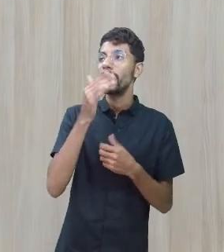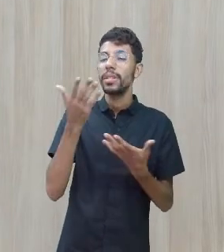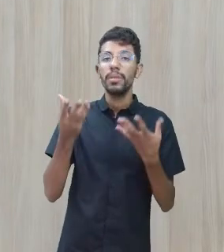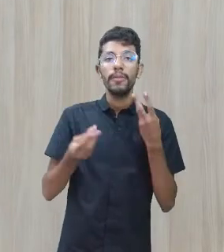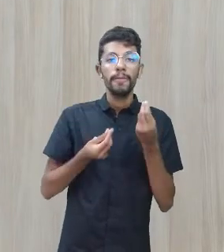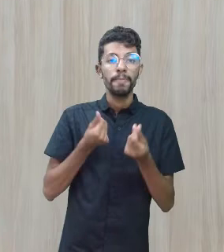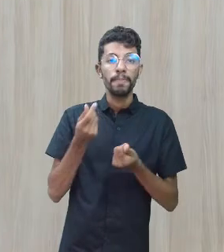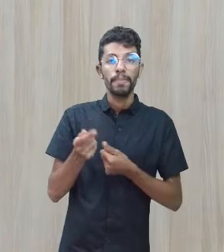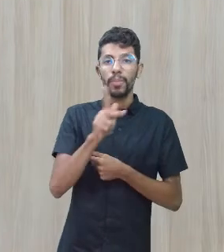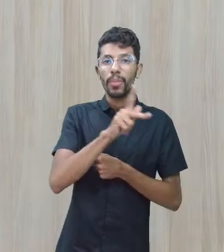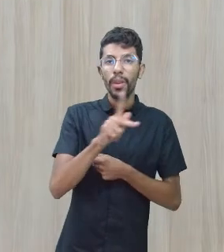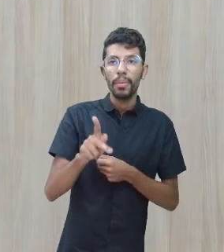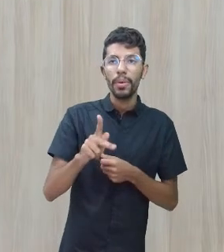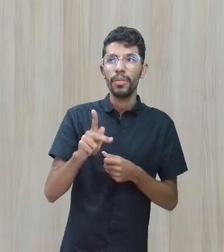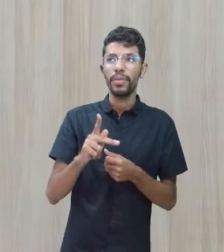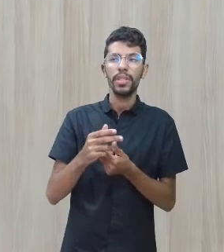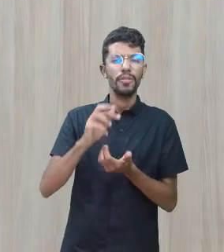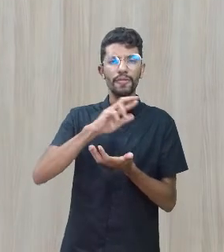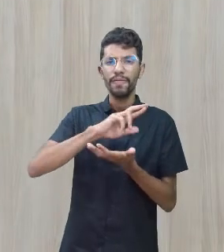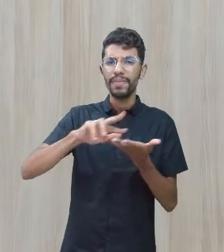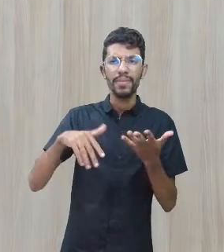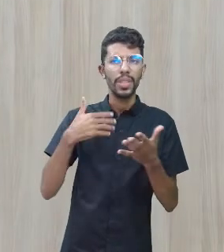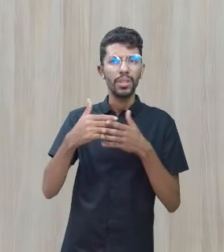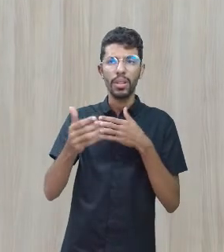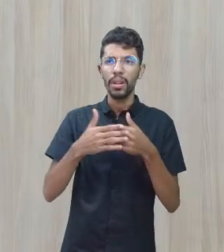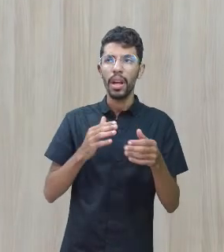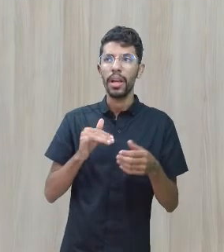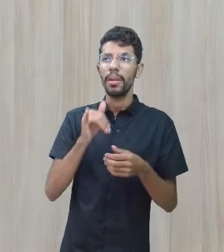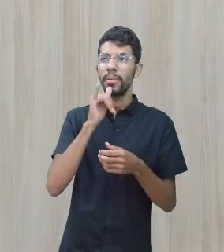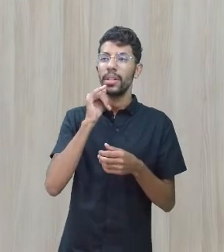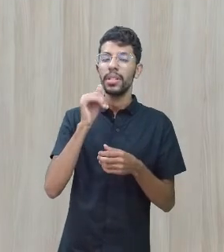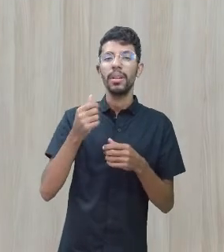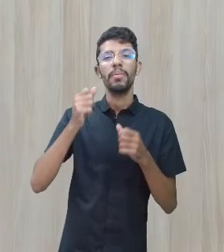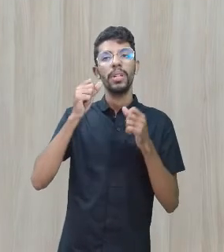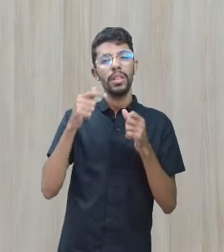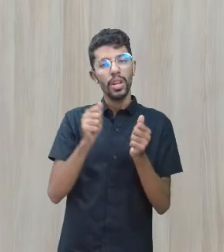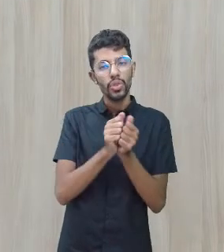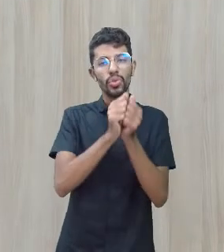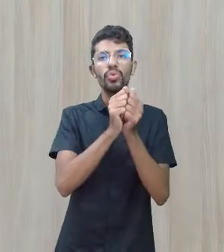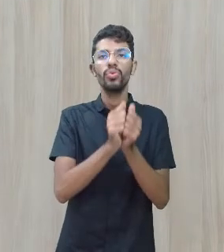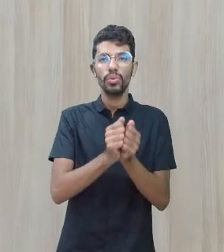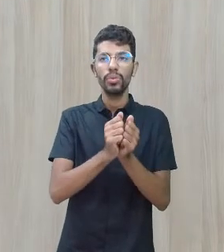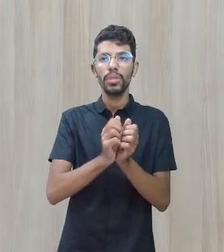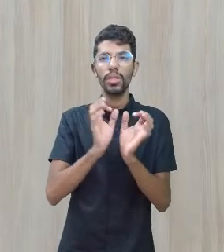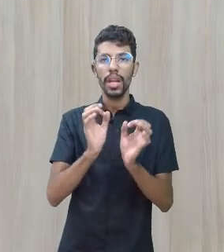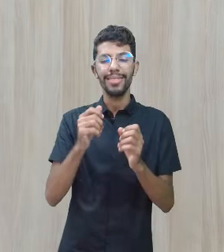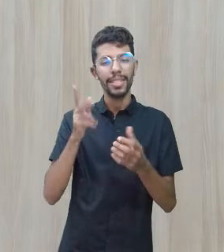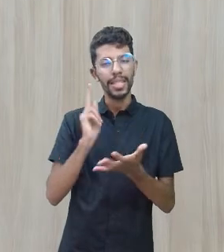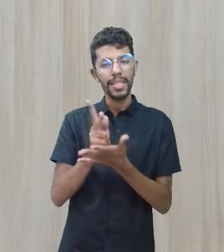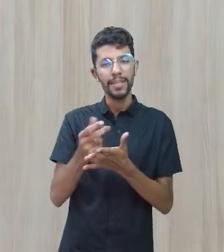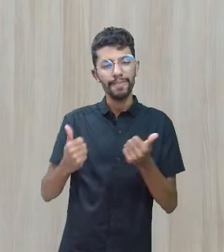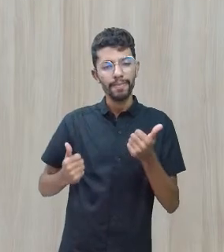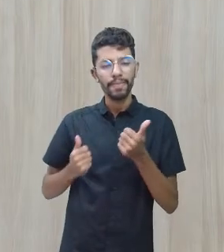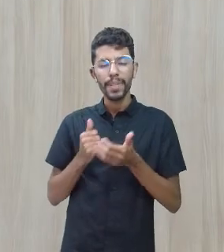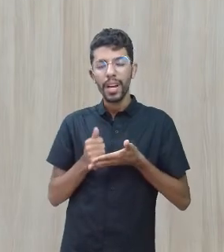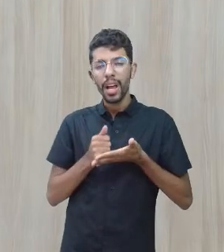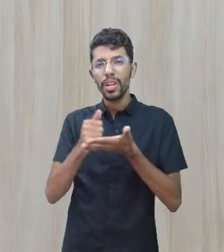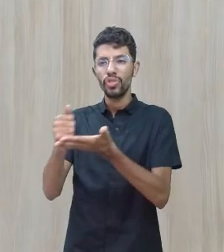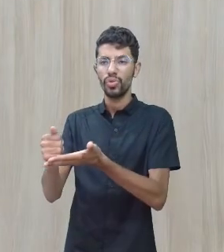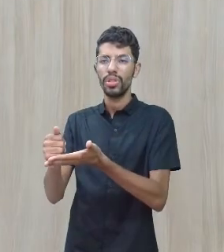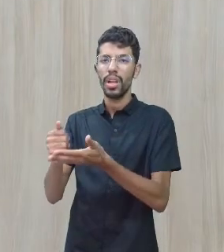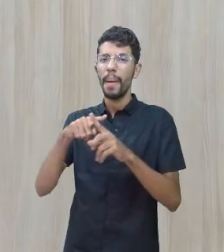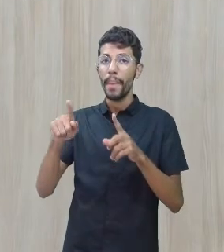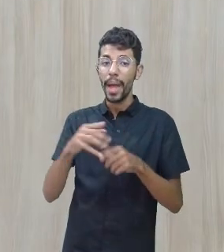professor de pátio, aquela pessoa que está ali junto, sempre disposta a te ajudar, mas não fica